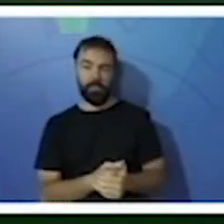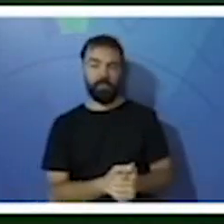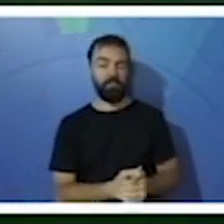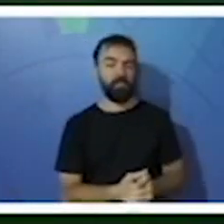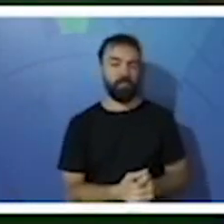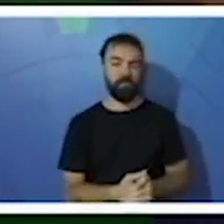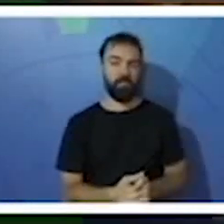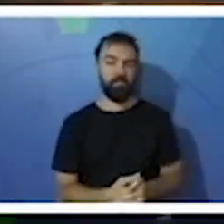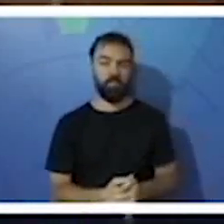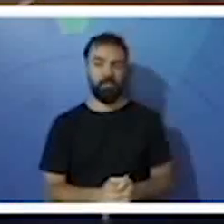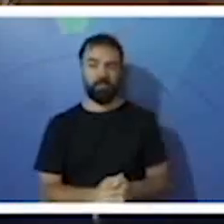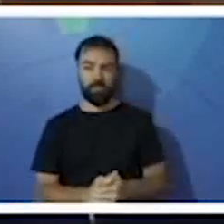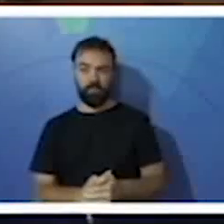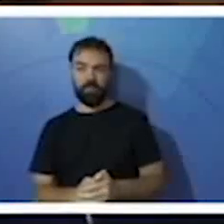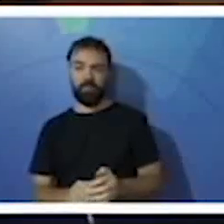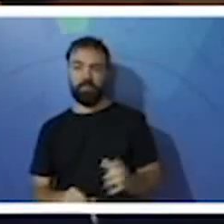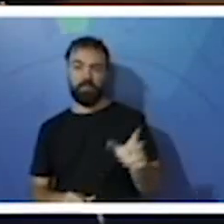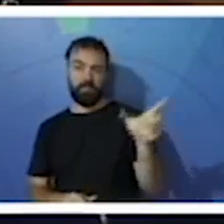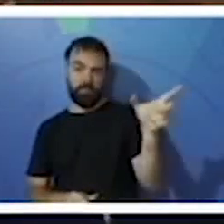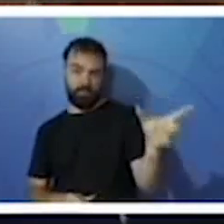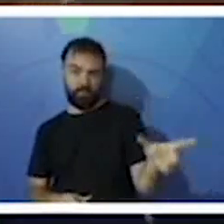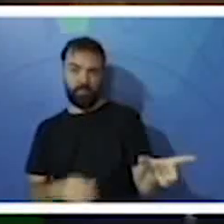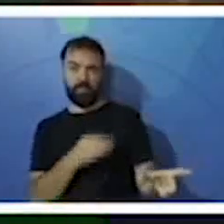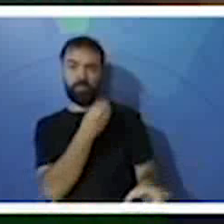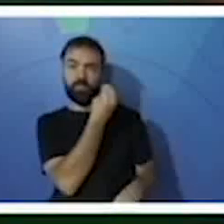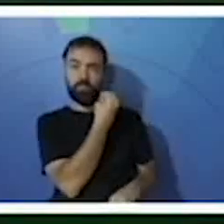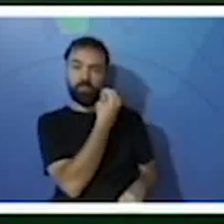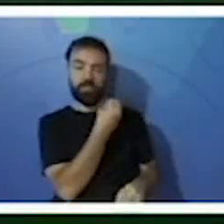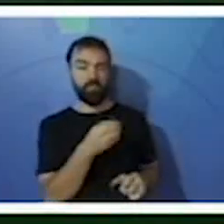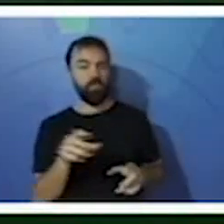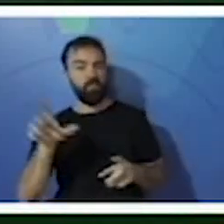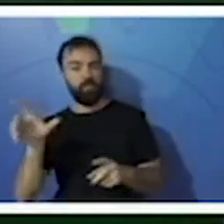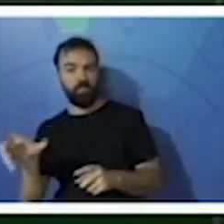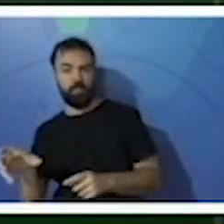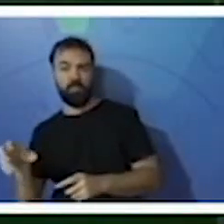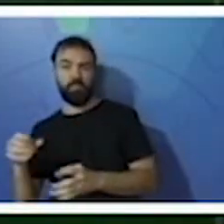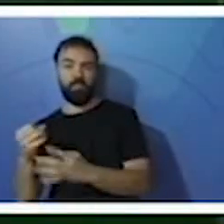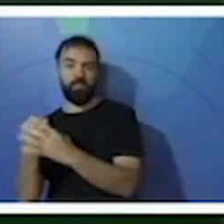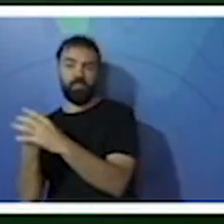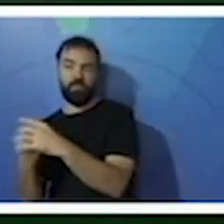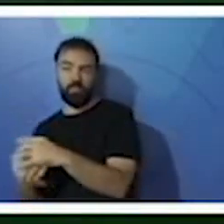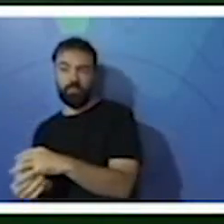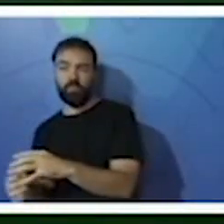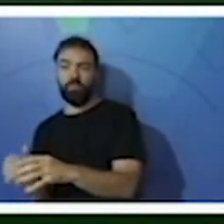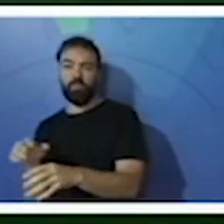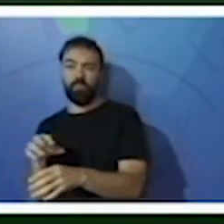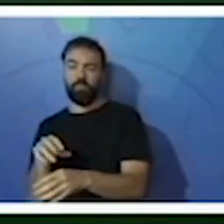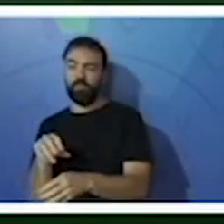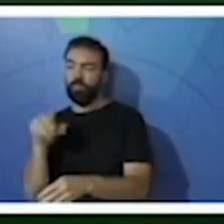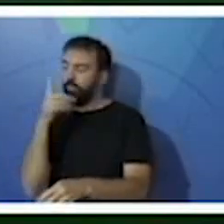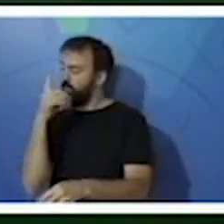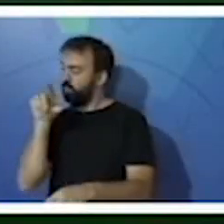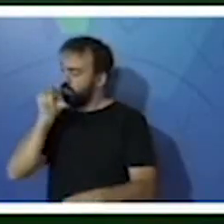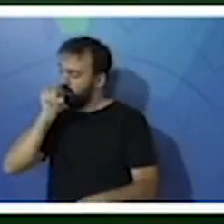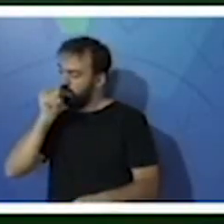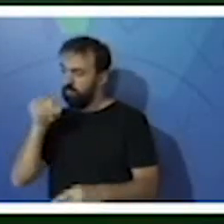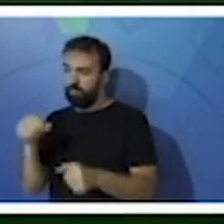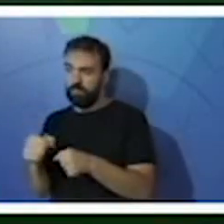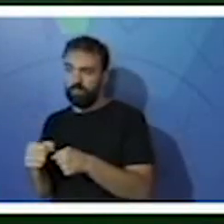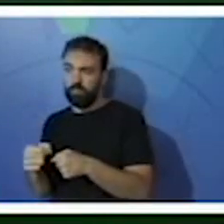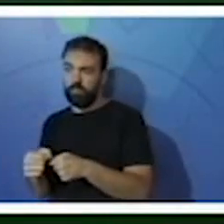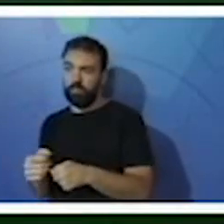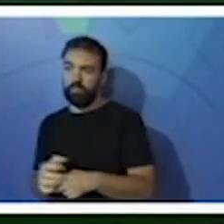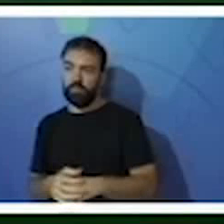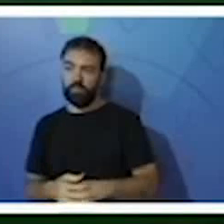comparação do experimento com o processo de filtragem que as aves realizam. Na verdade,